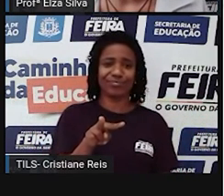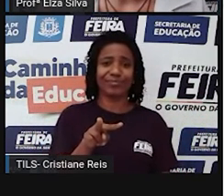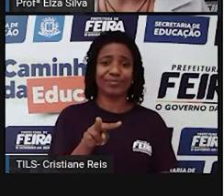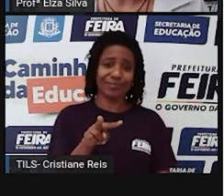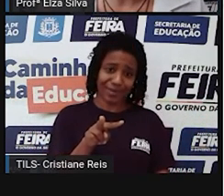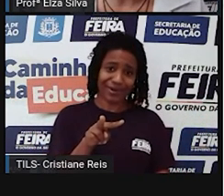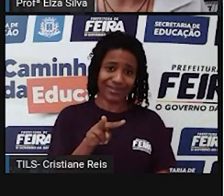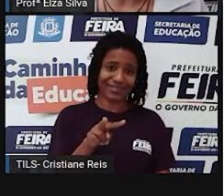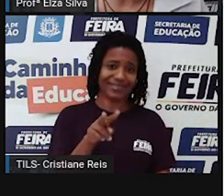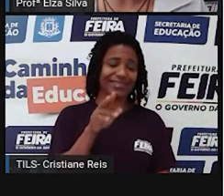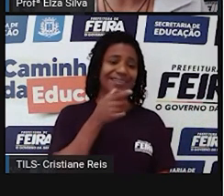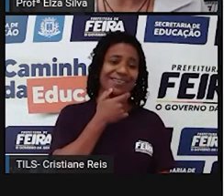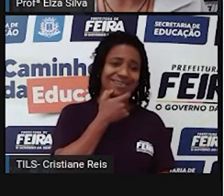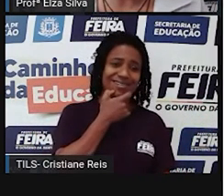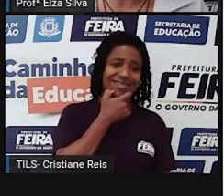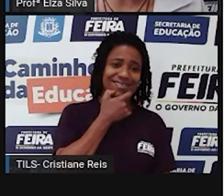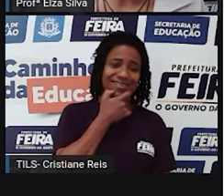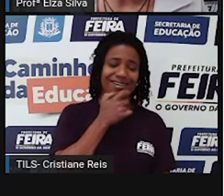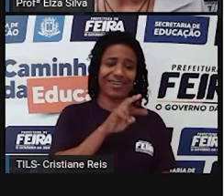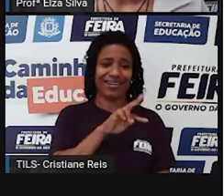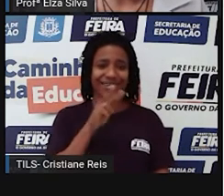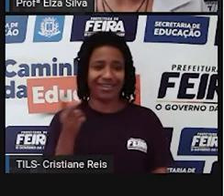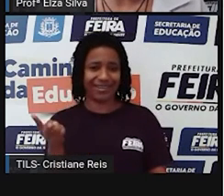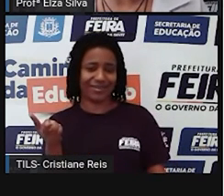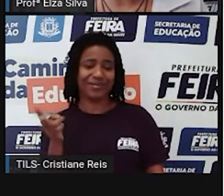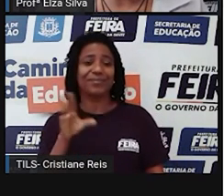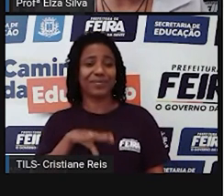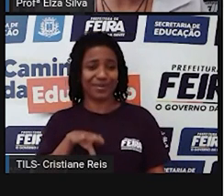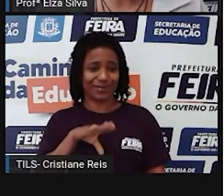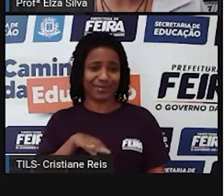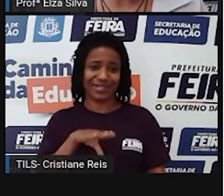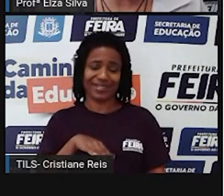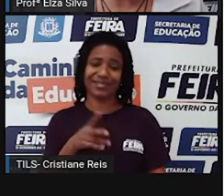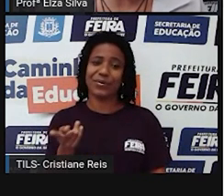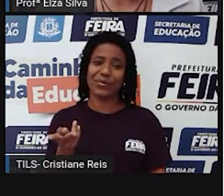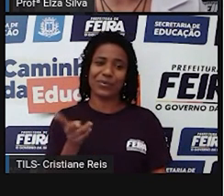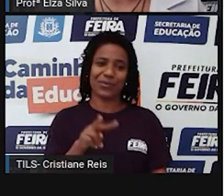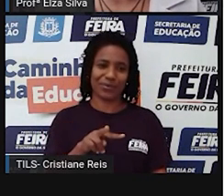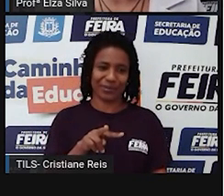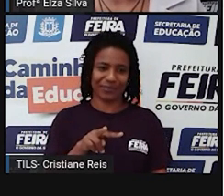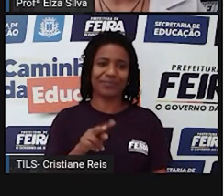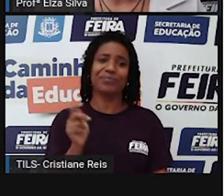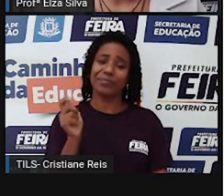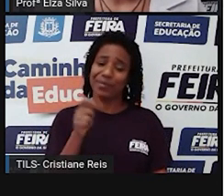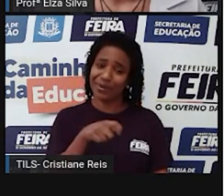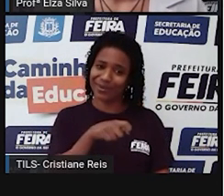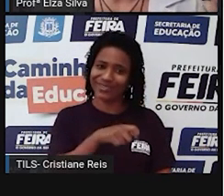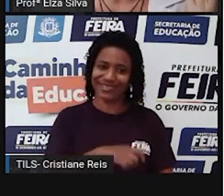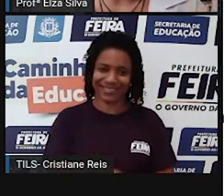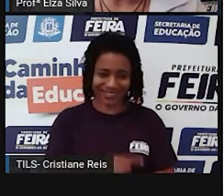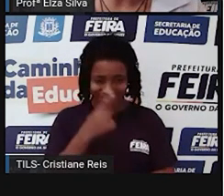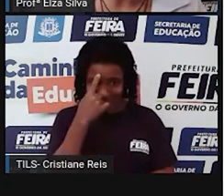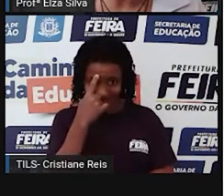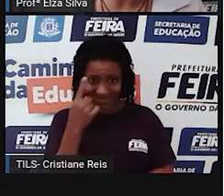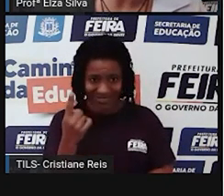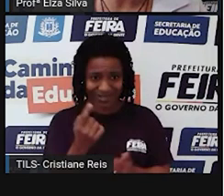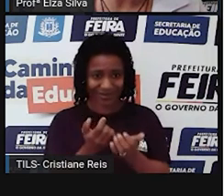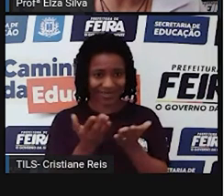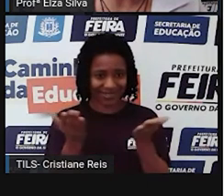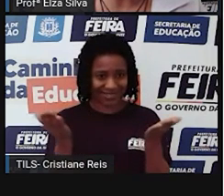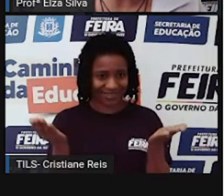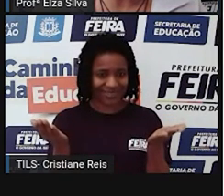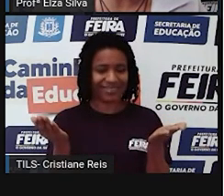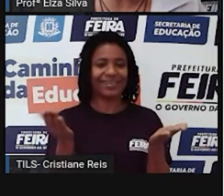aula eu coloquei um texto em inglês para nós sabermos a tradução em português e além disso eu